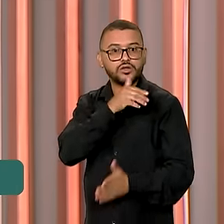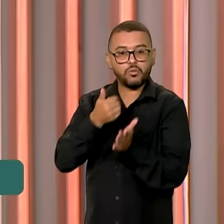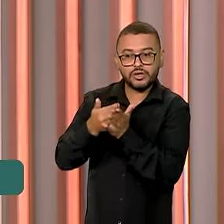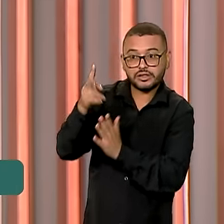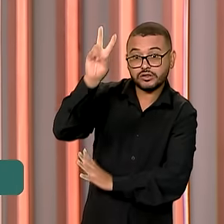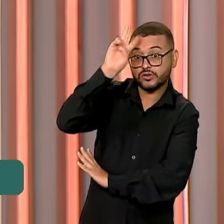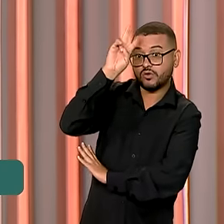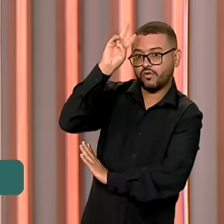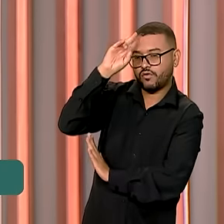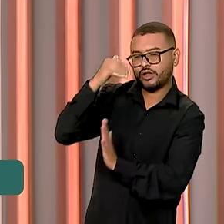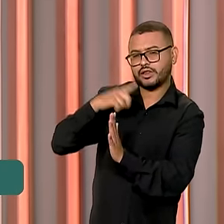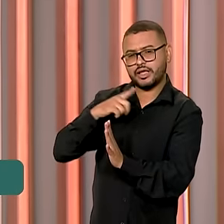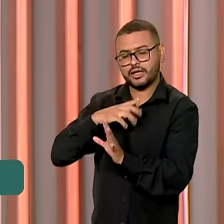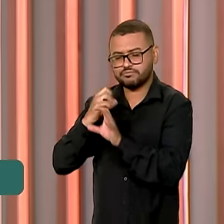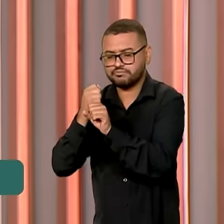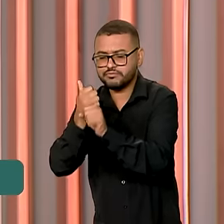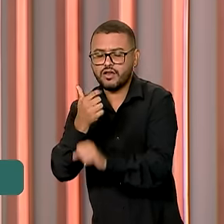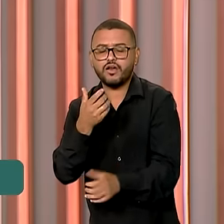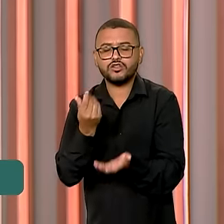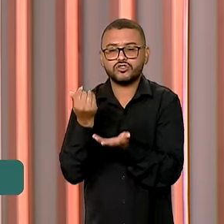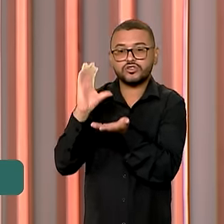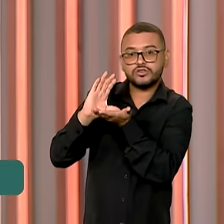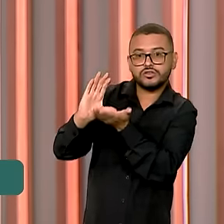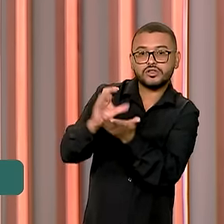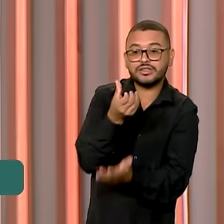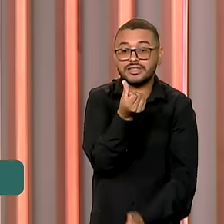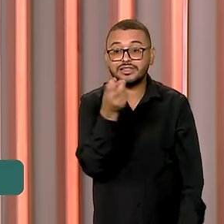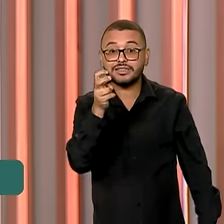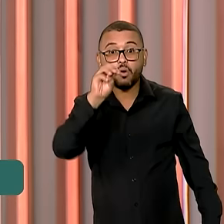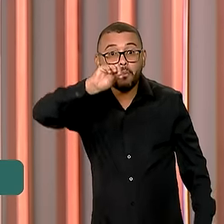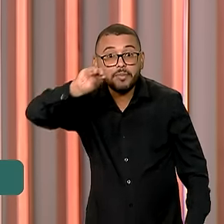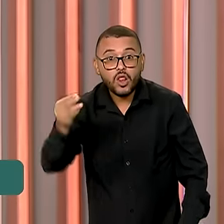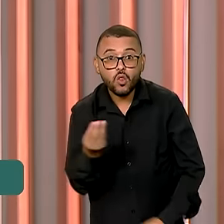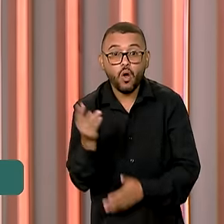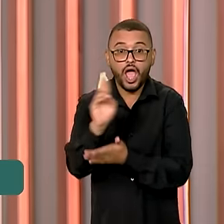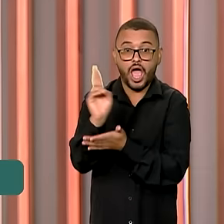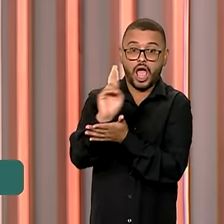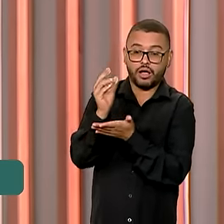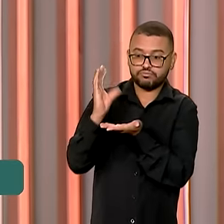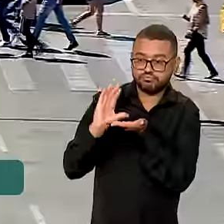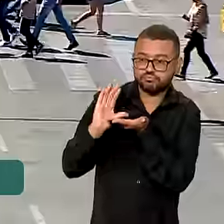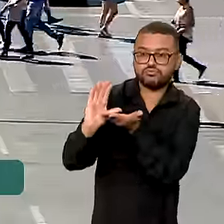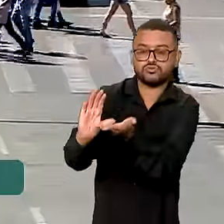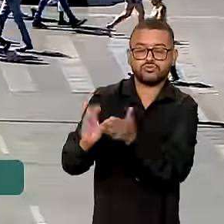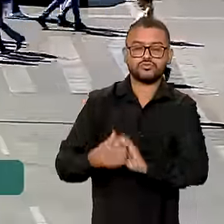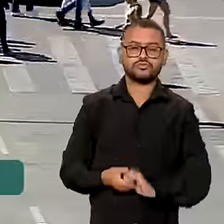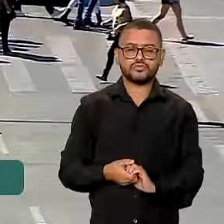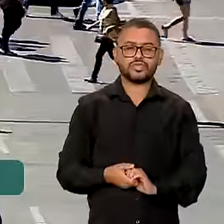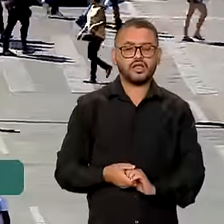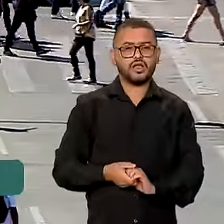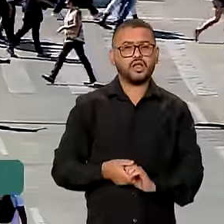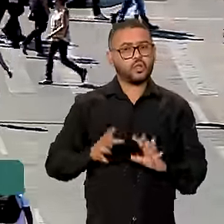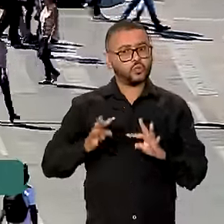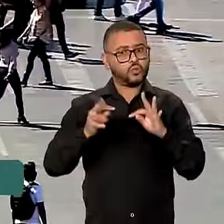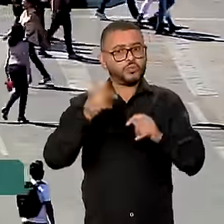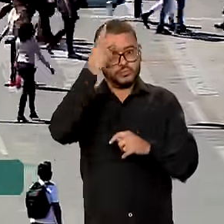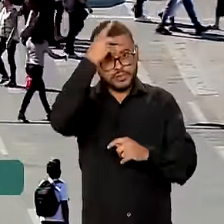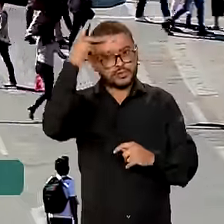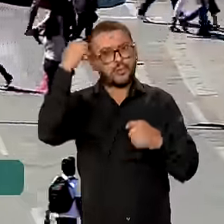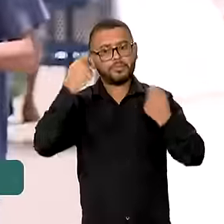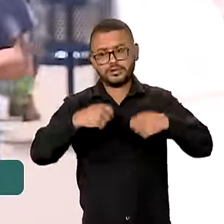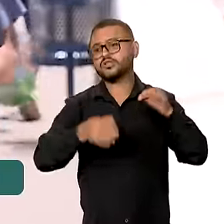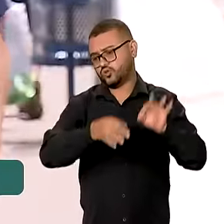-feira vai contar inicialmente com investimento de 65 milhões de reais. Todo mundo tem direito à